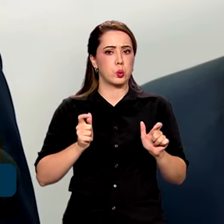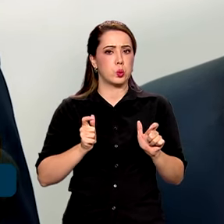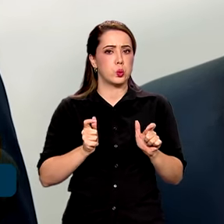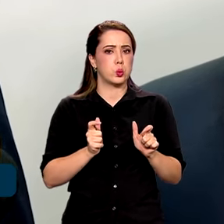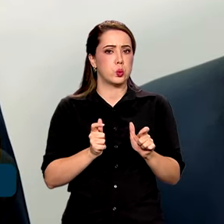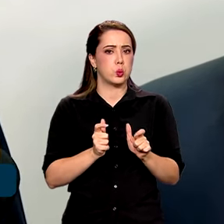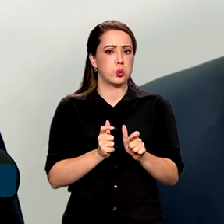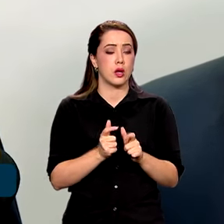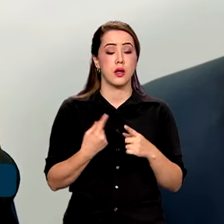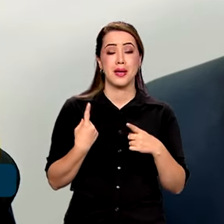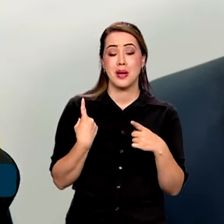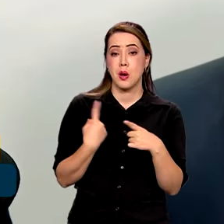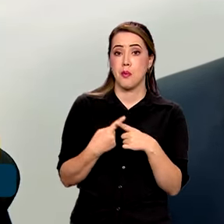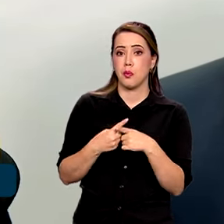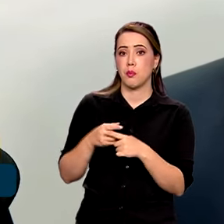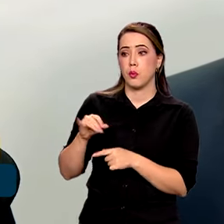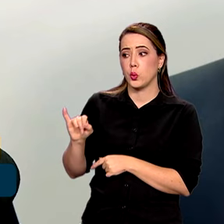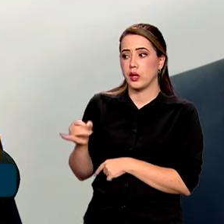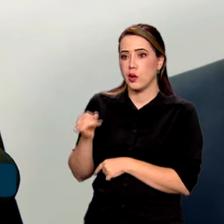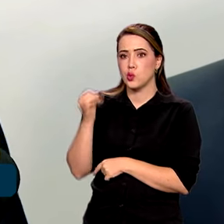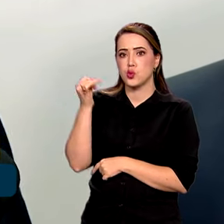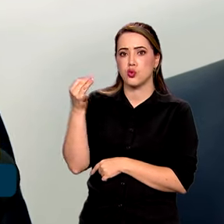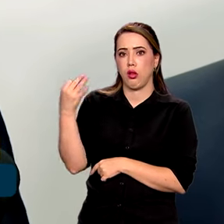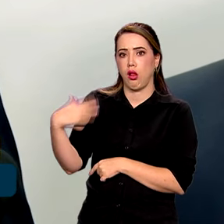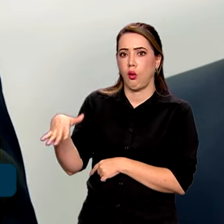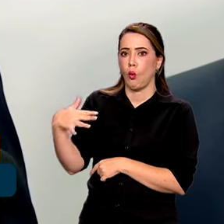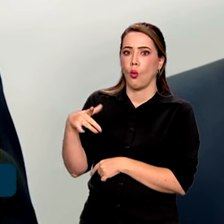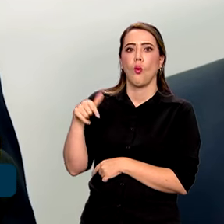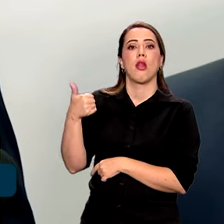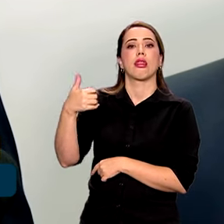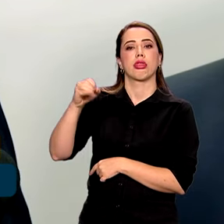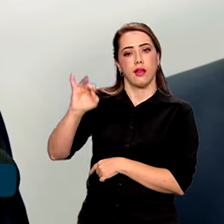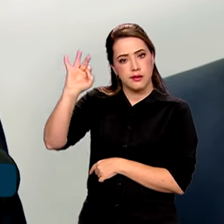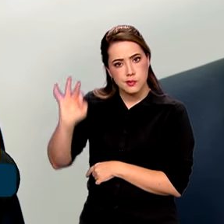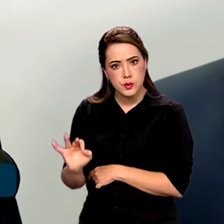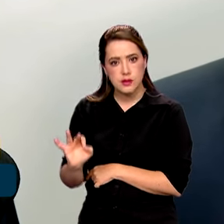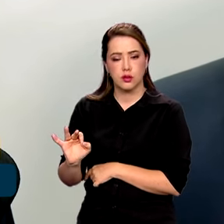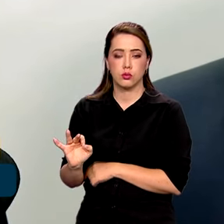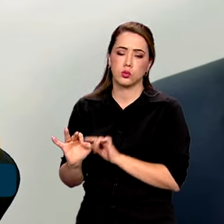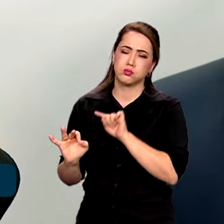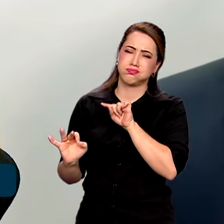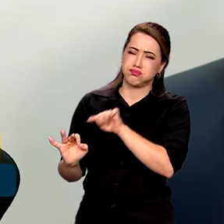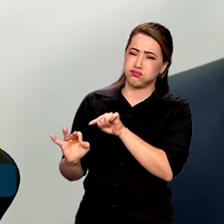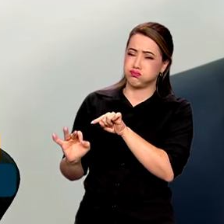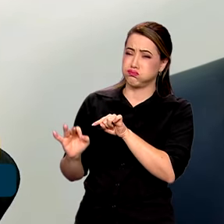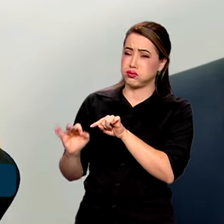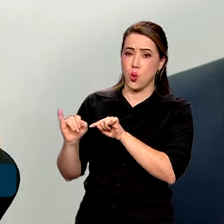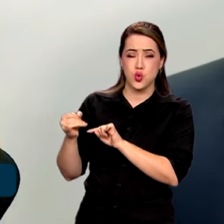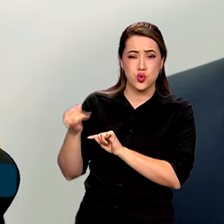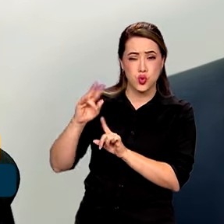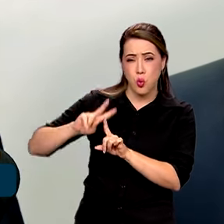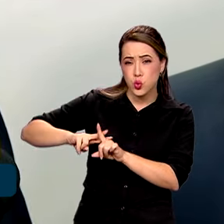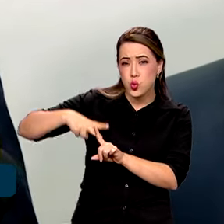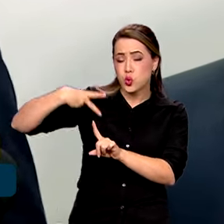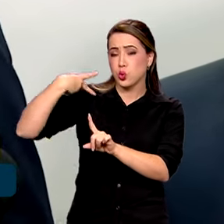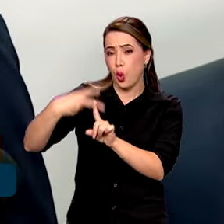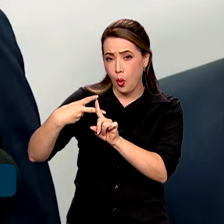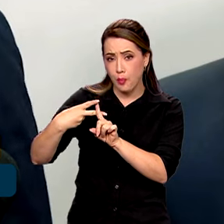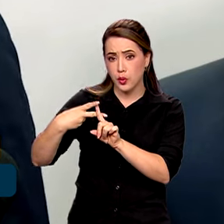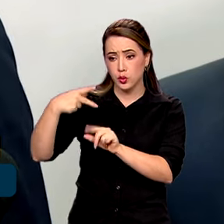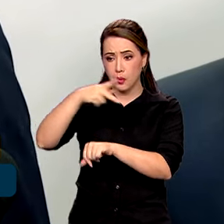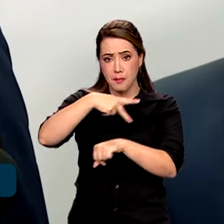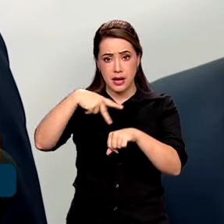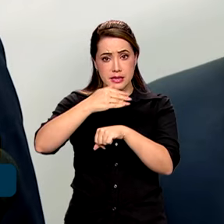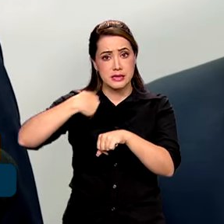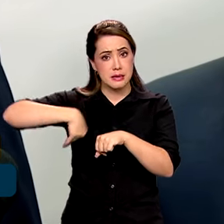por conta do juro real na casa de 10%, o que é quase o dobro do país